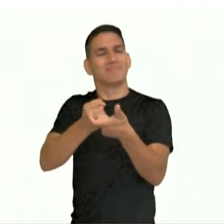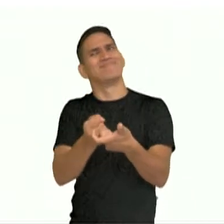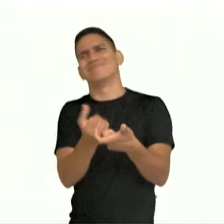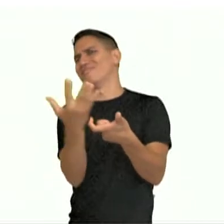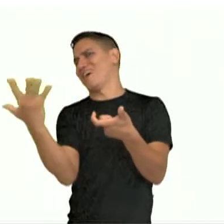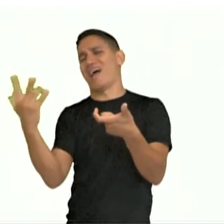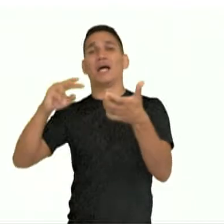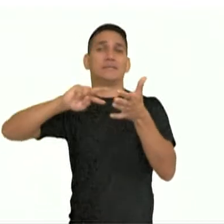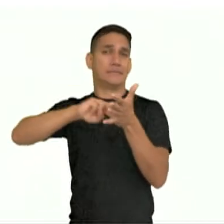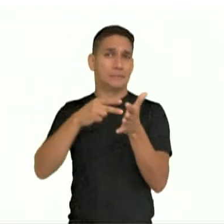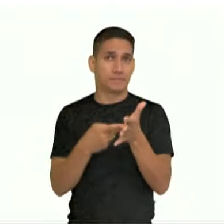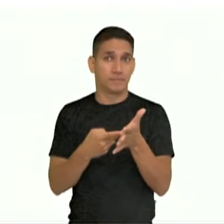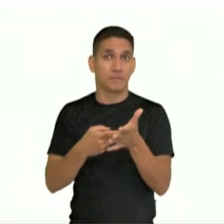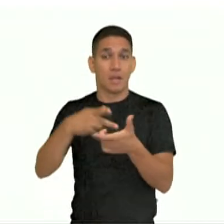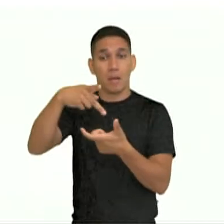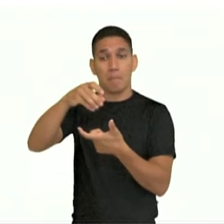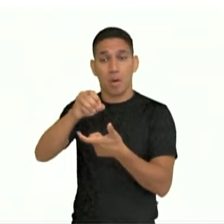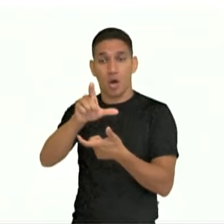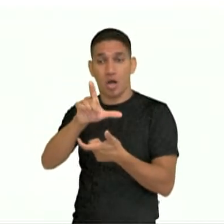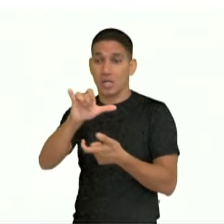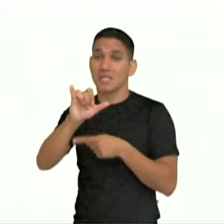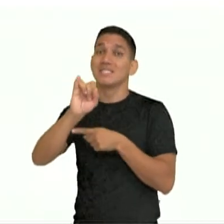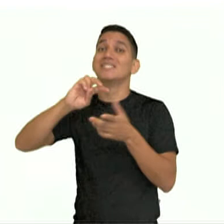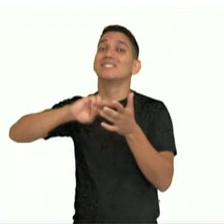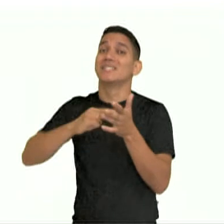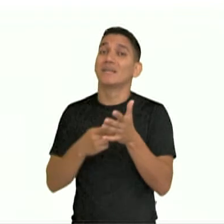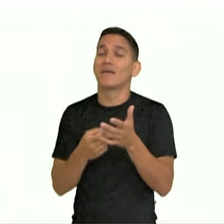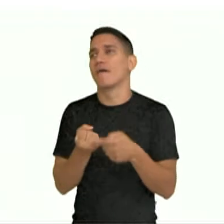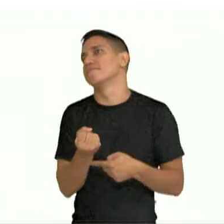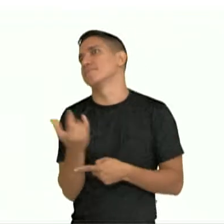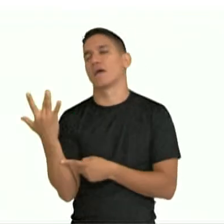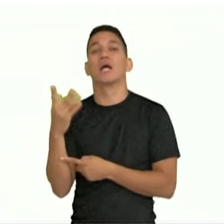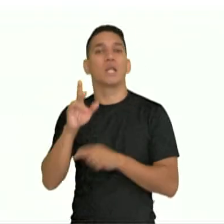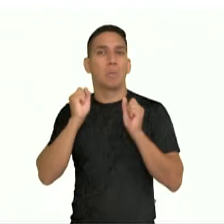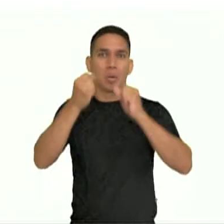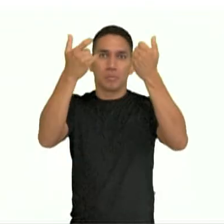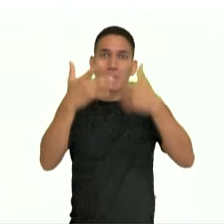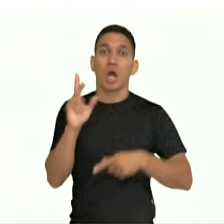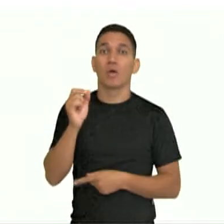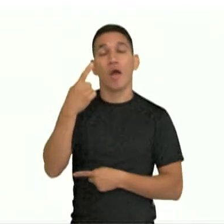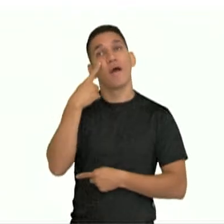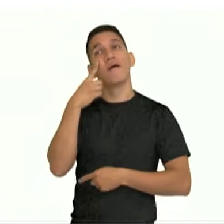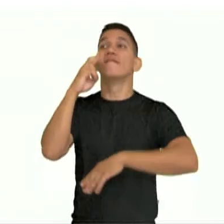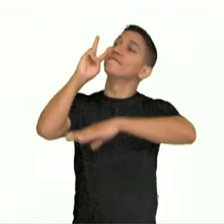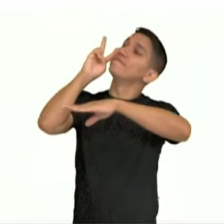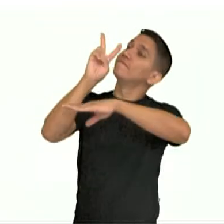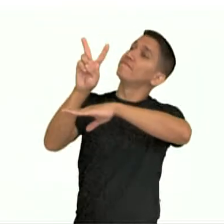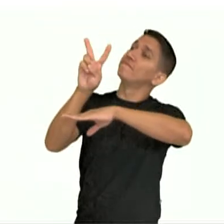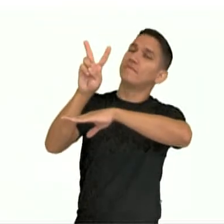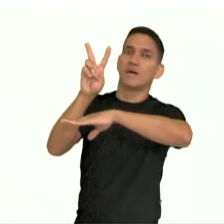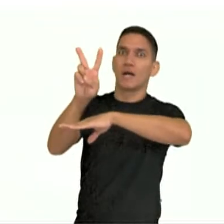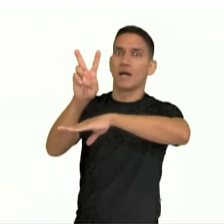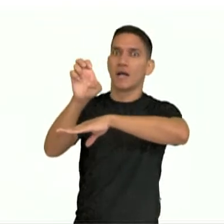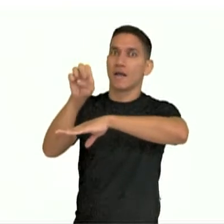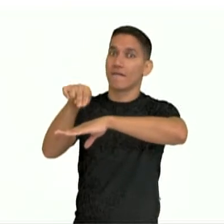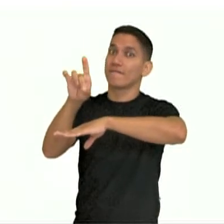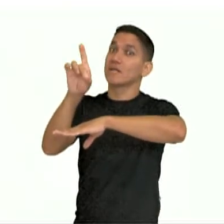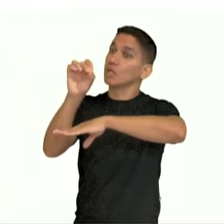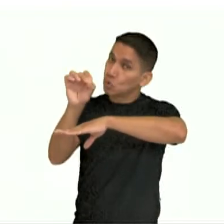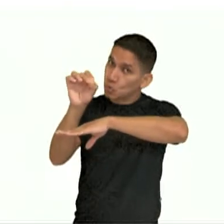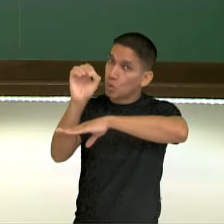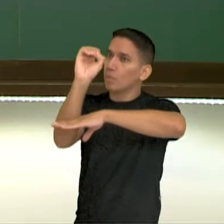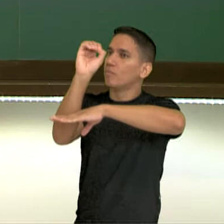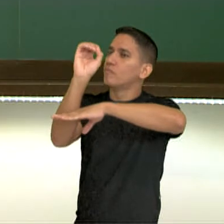Poli significa muitos. Então eu posso dizer que eu estou vendo o pôr do sol. No sentido de?